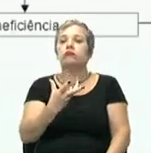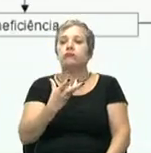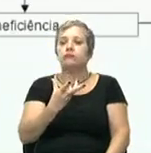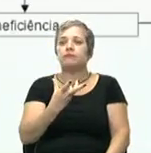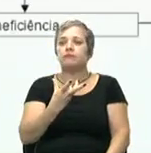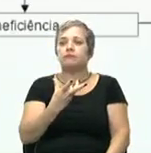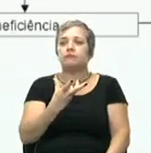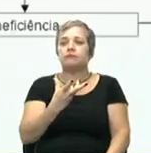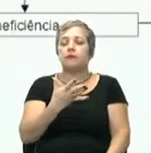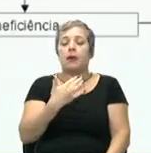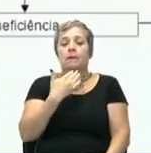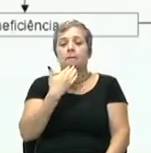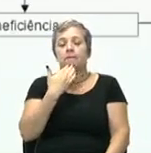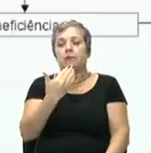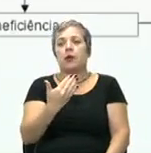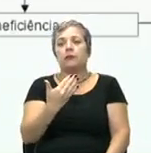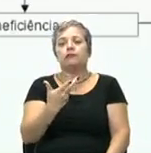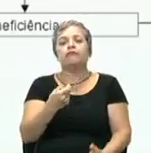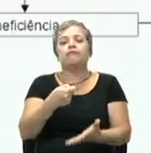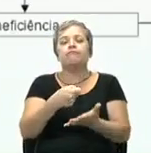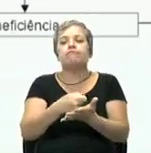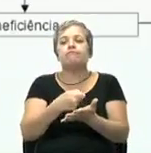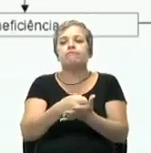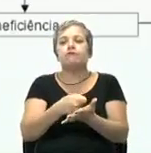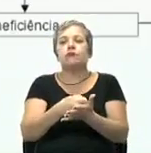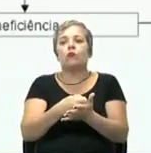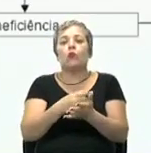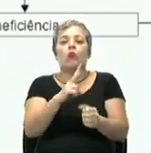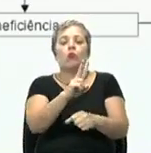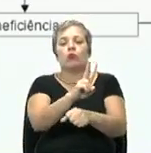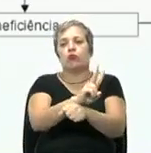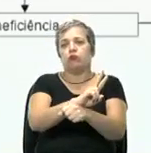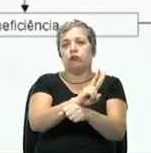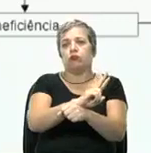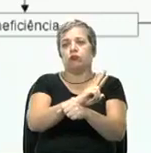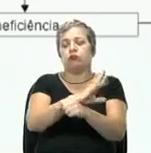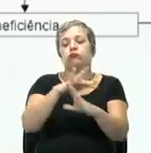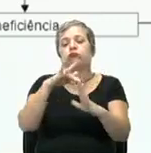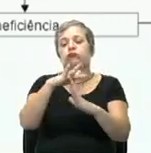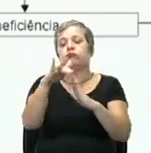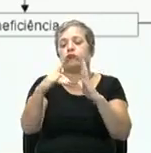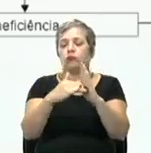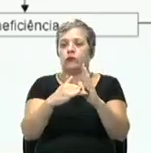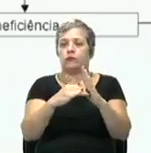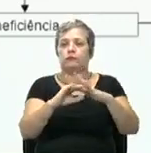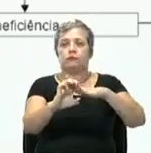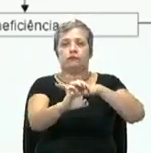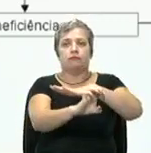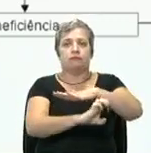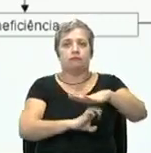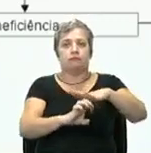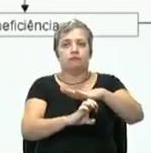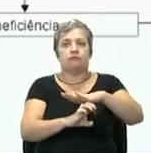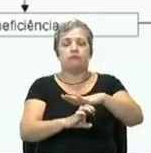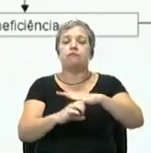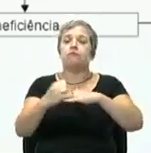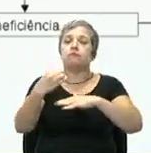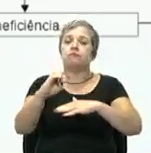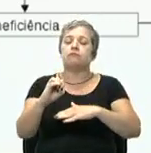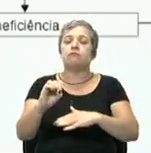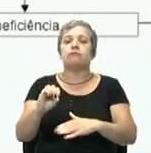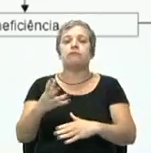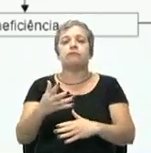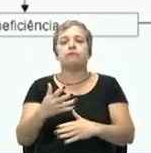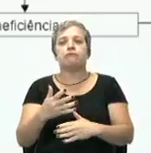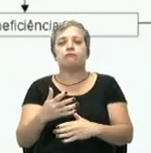Ele pede aí a exigência do controle total dentro da empresa. Se acontecem aí as